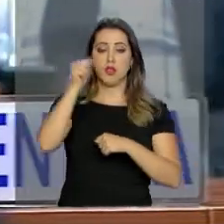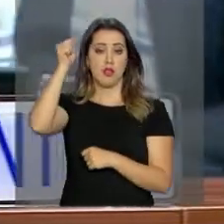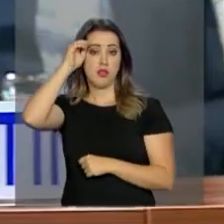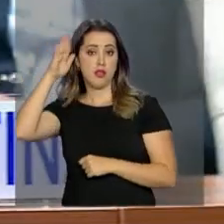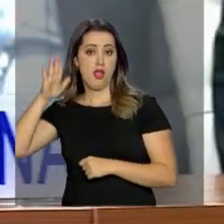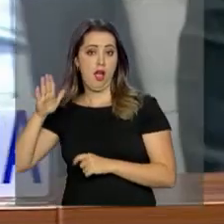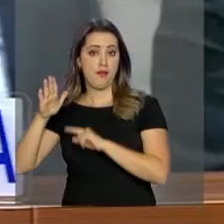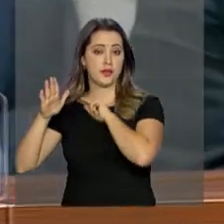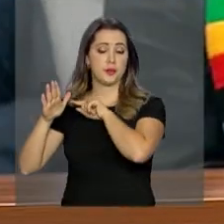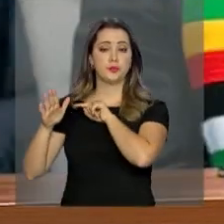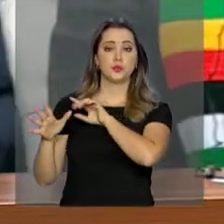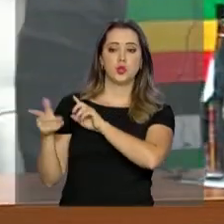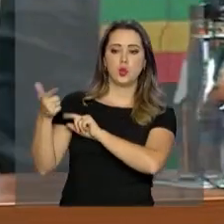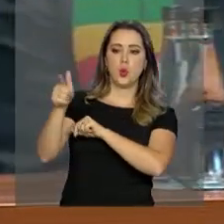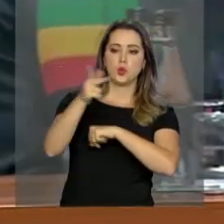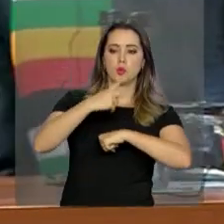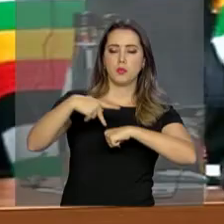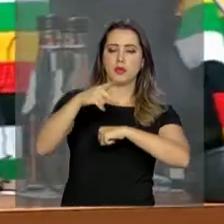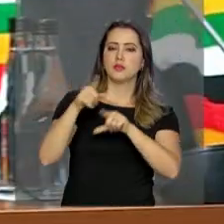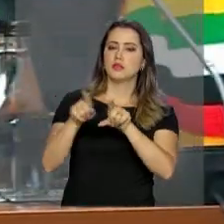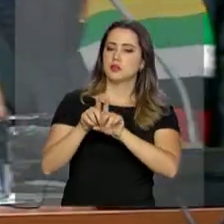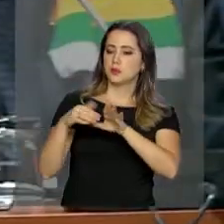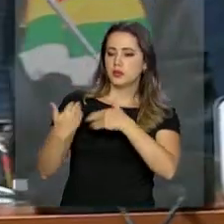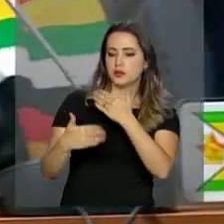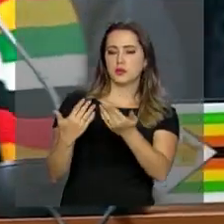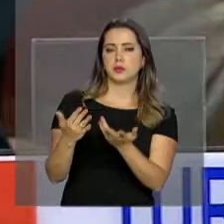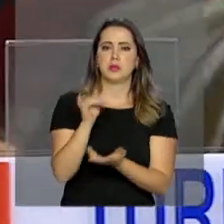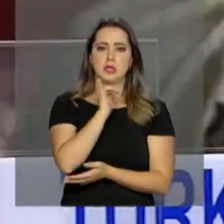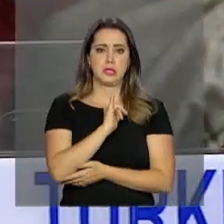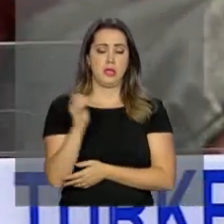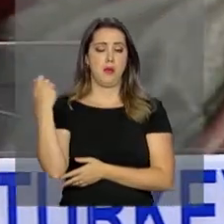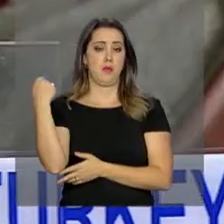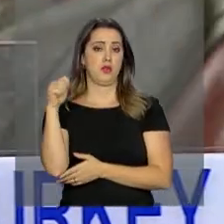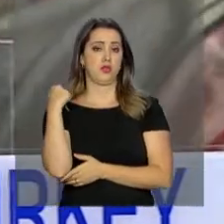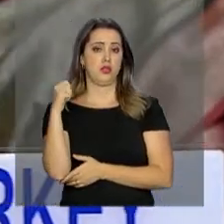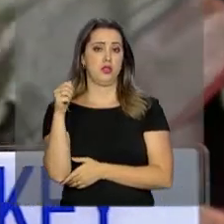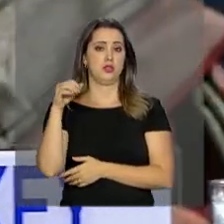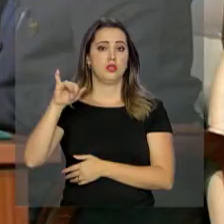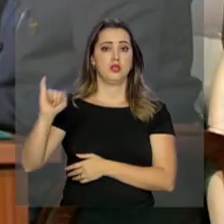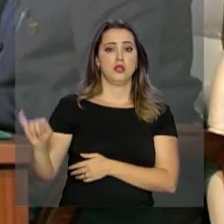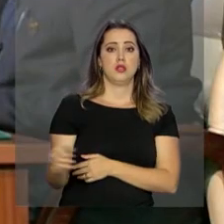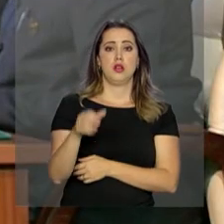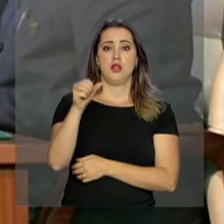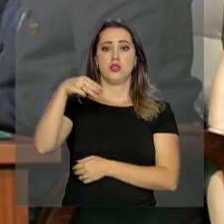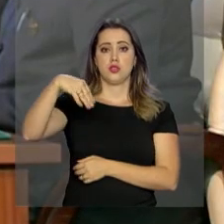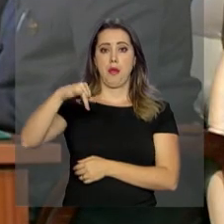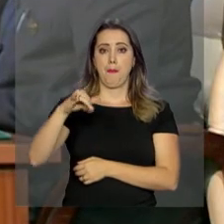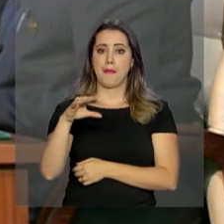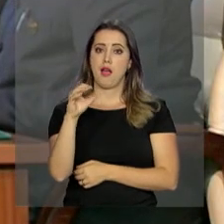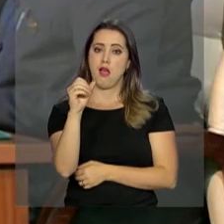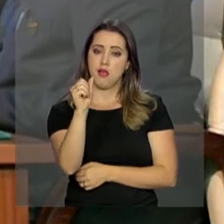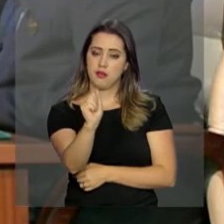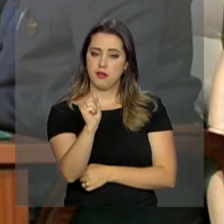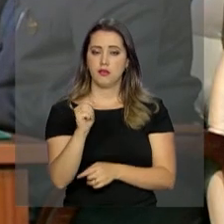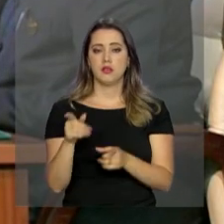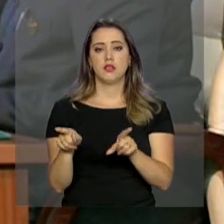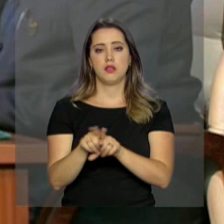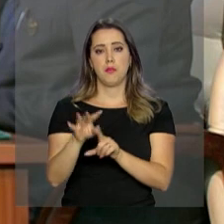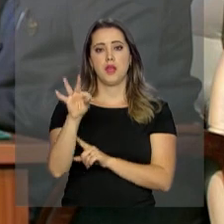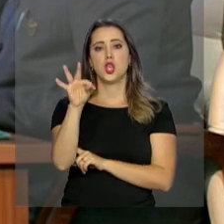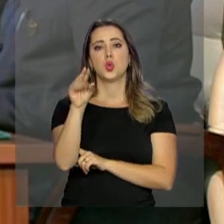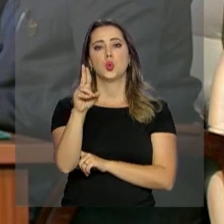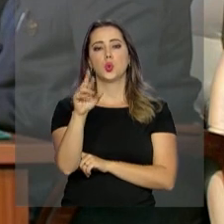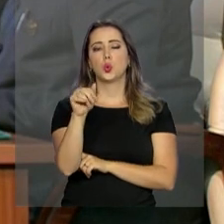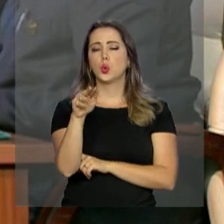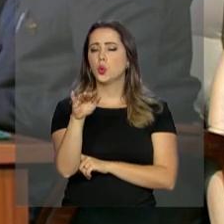e outras nações em desenvolvimento, como Argentina, Jamaica e Turquia. Nas reuniões ampliadas, eles falaram